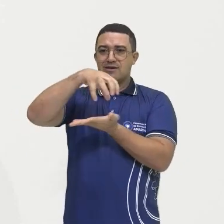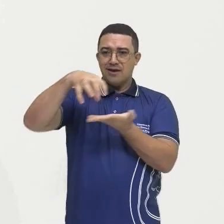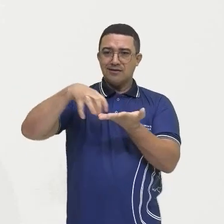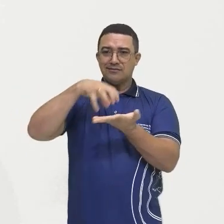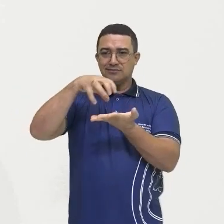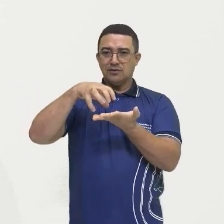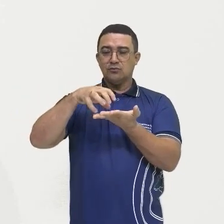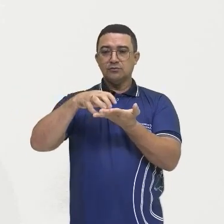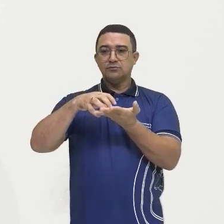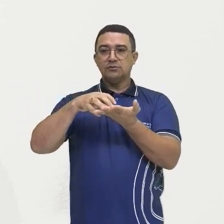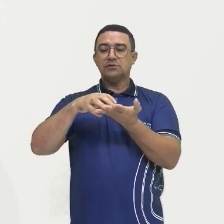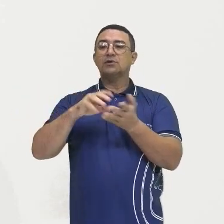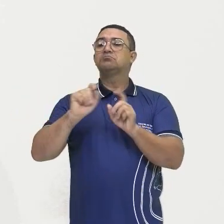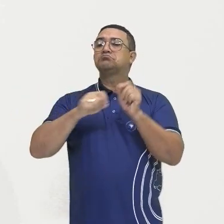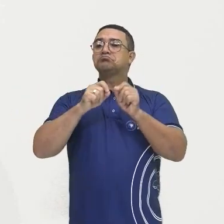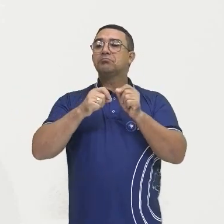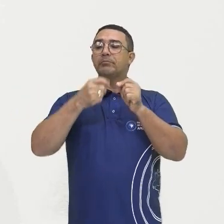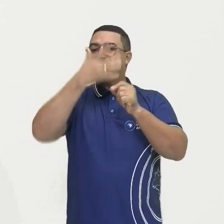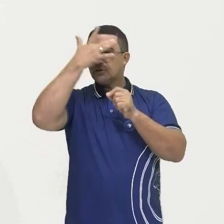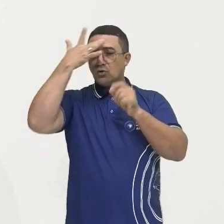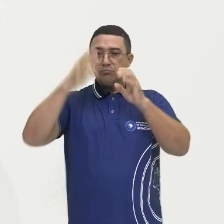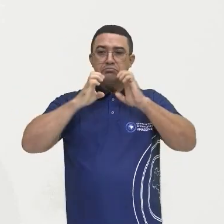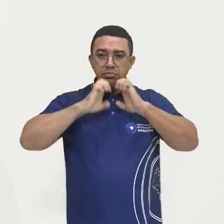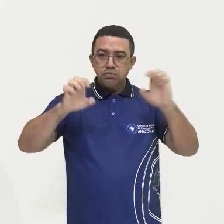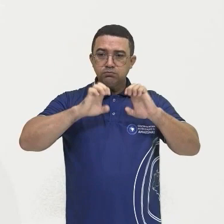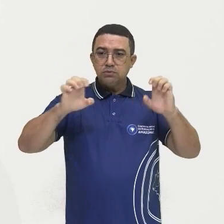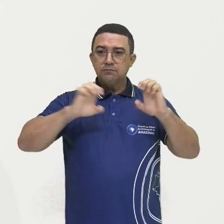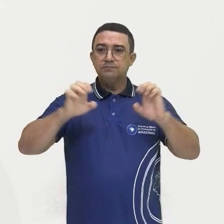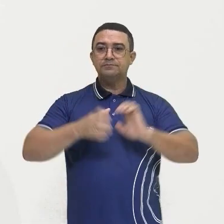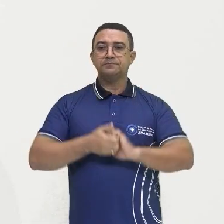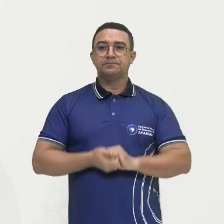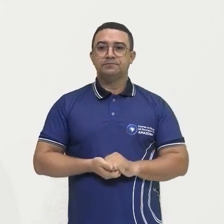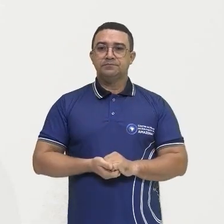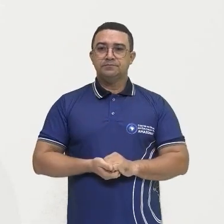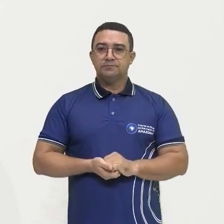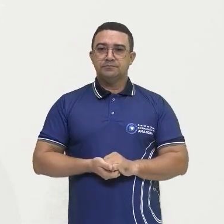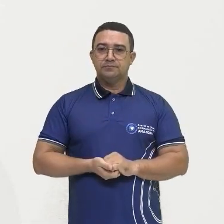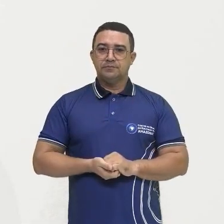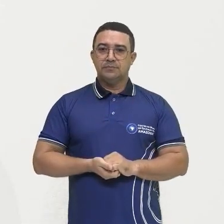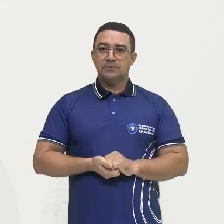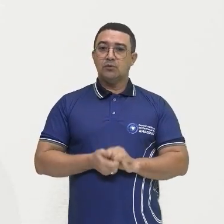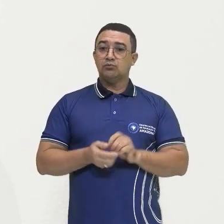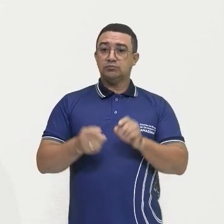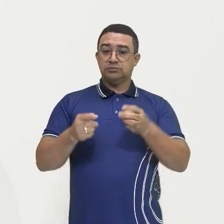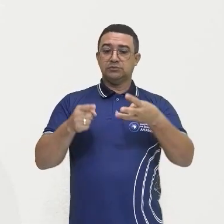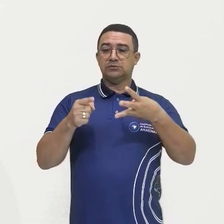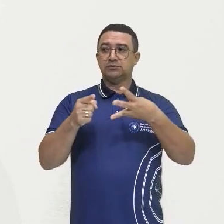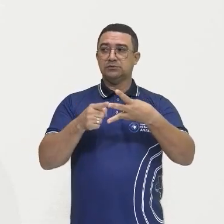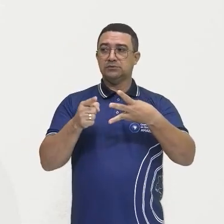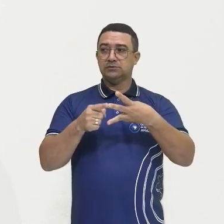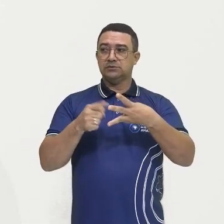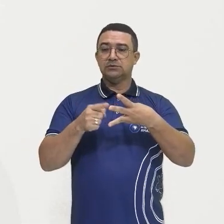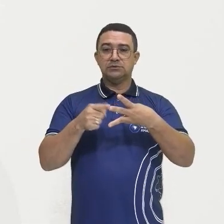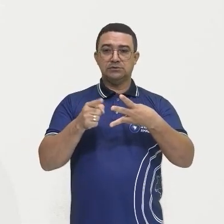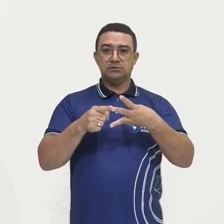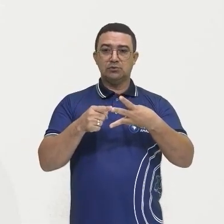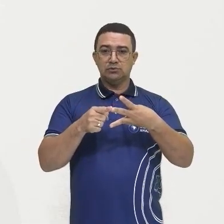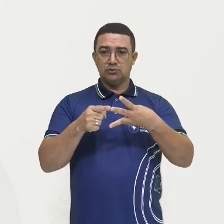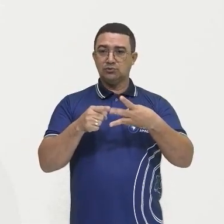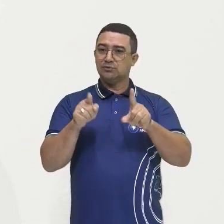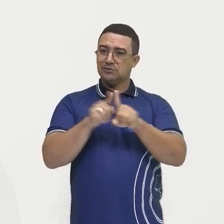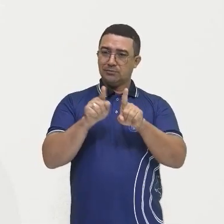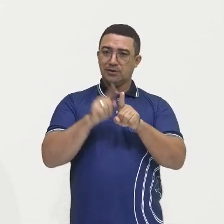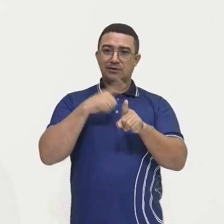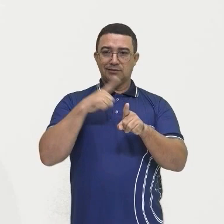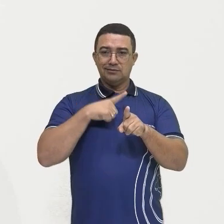divisão, né? Primeiro período, Fortins e Aldeias Missionárias. Dentro do segundo período, a Companhia do